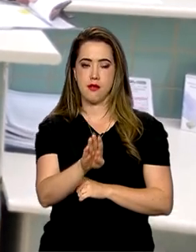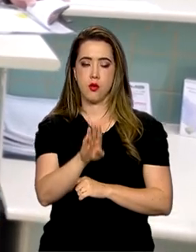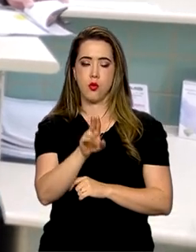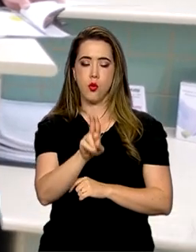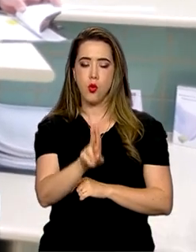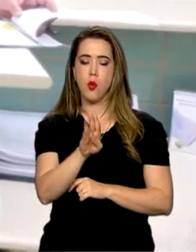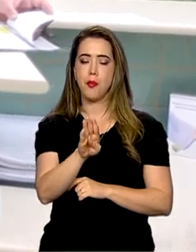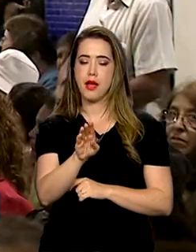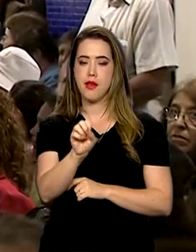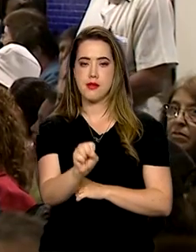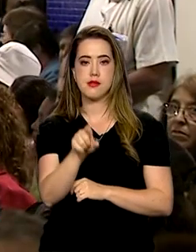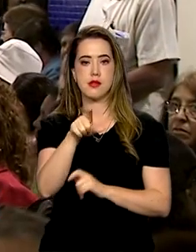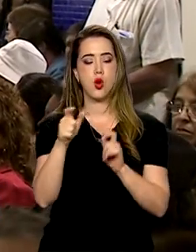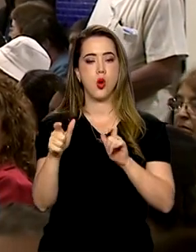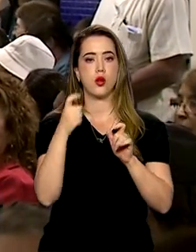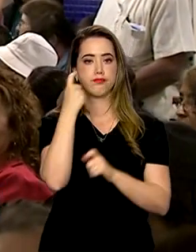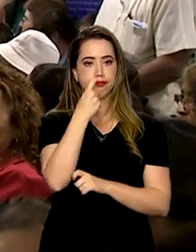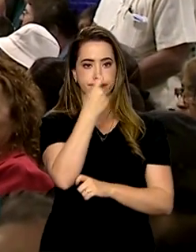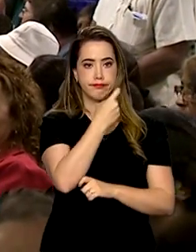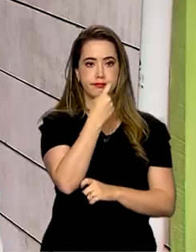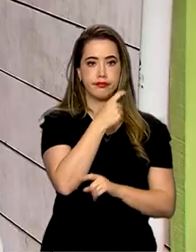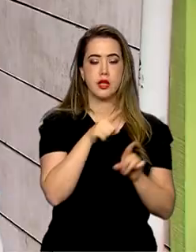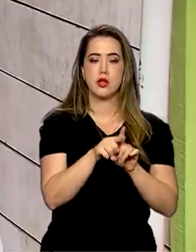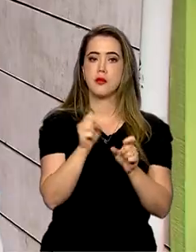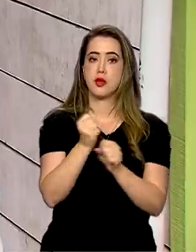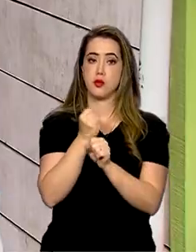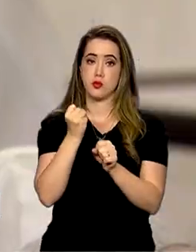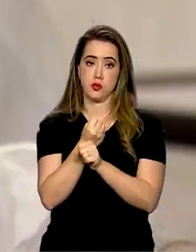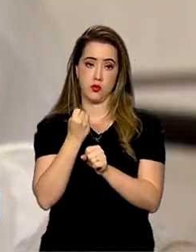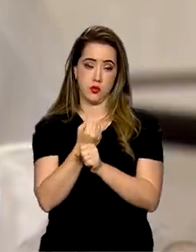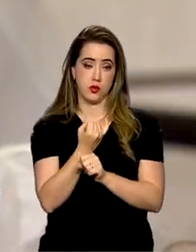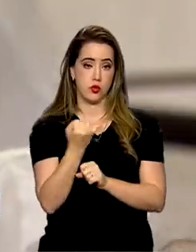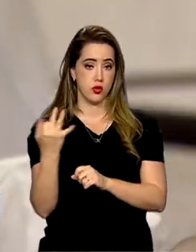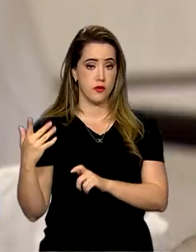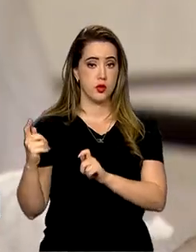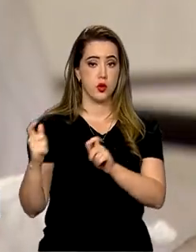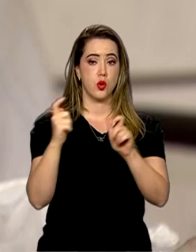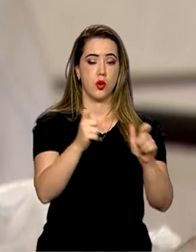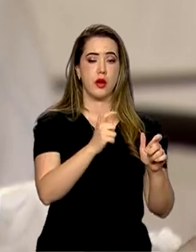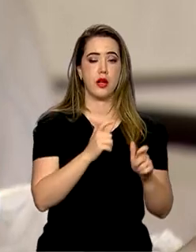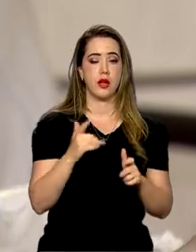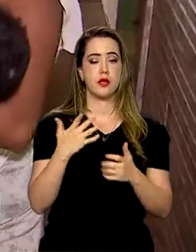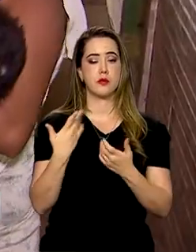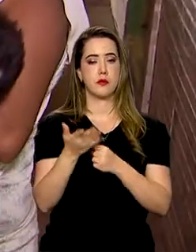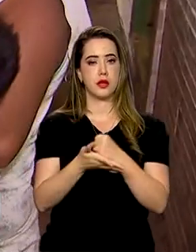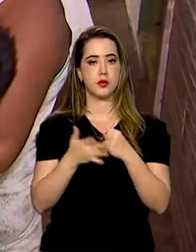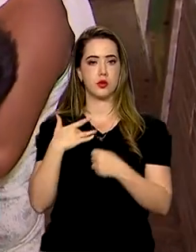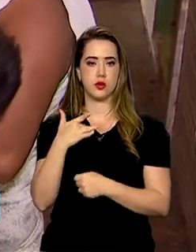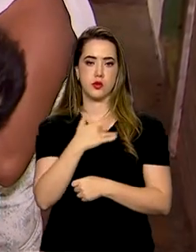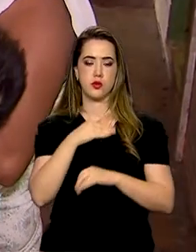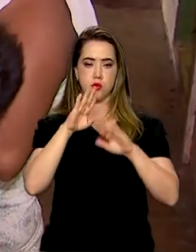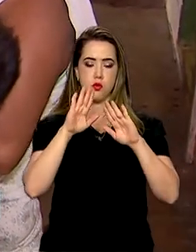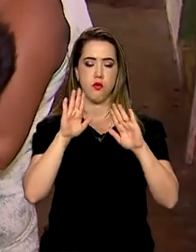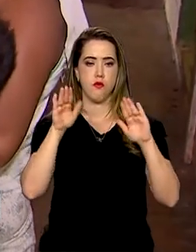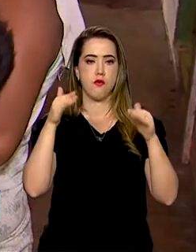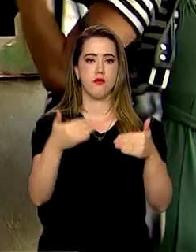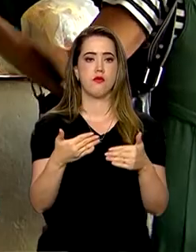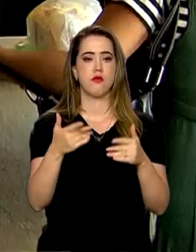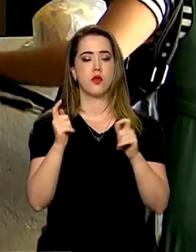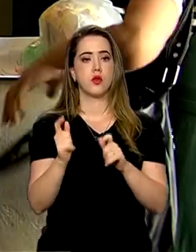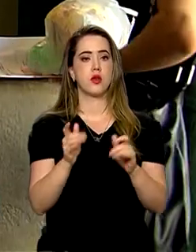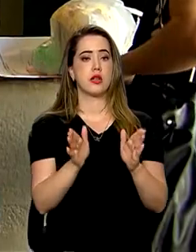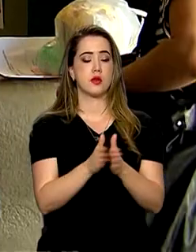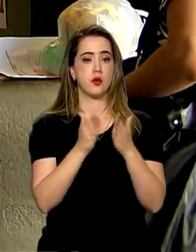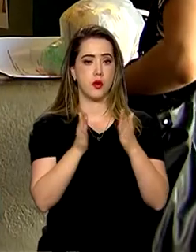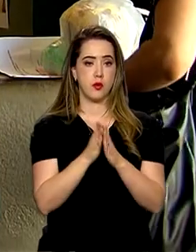3.600 unidades básicas de saúde, com prioridade para municípios mais pobres e para a saúde indígena.